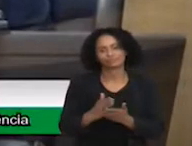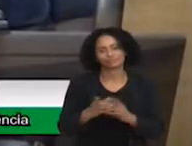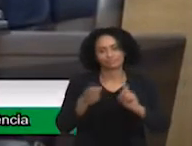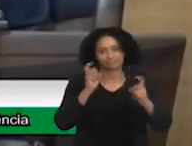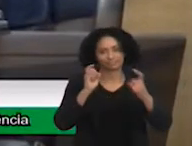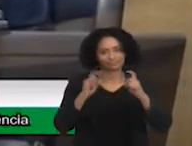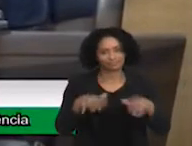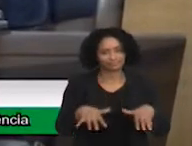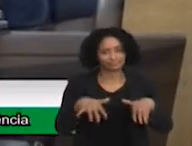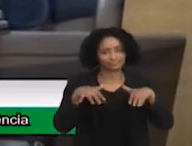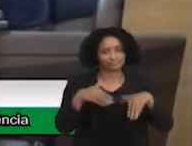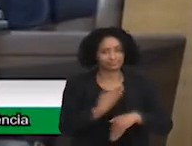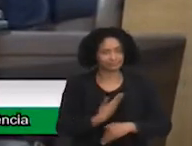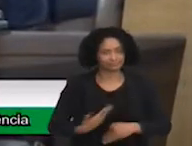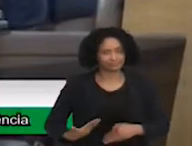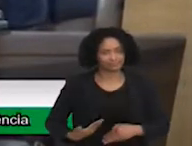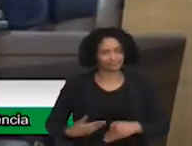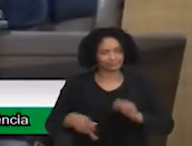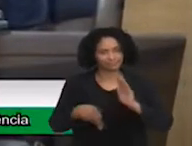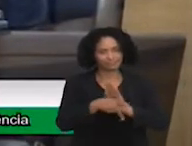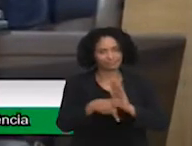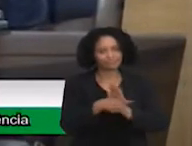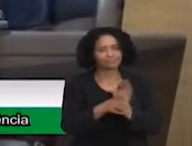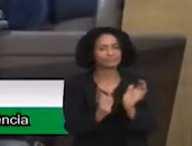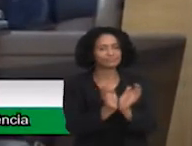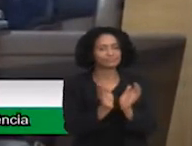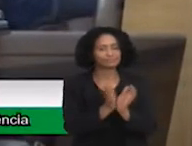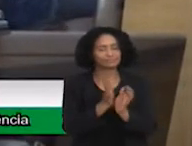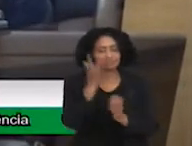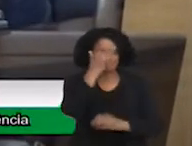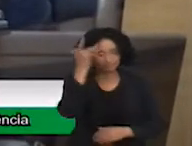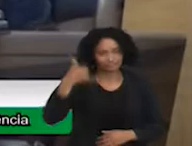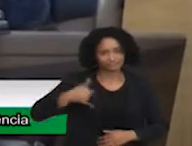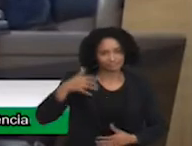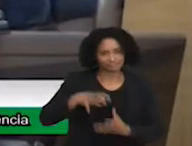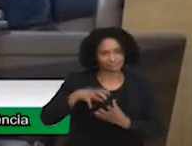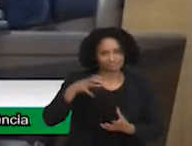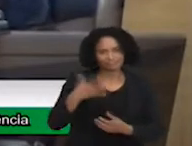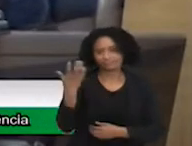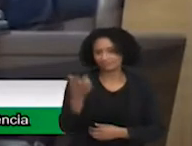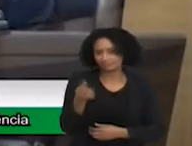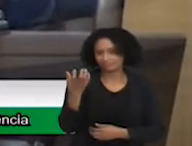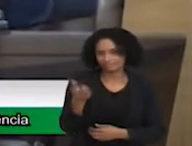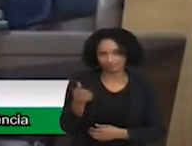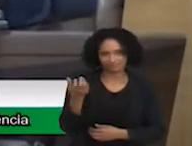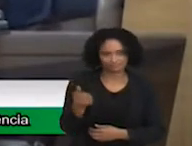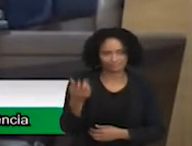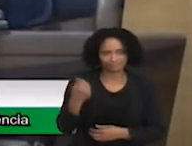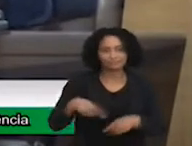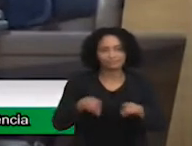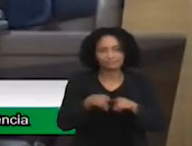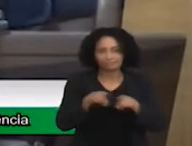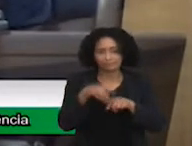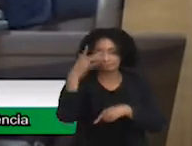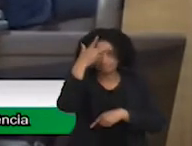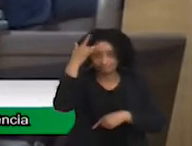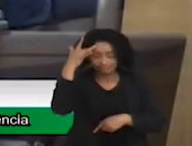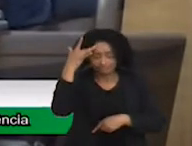da Comissão de Idoso, Aposentado, Pensionista e das Pessoas com Deficiência,